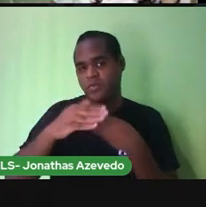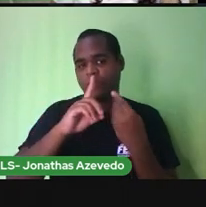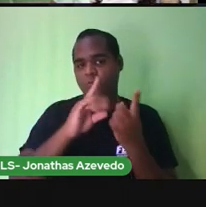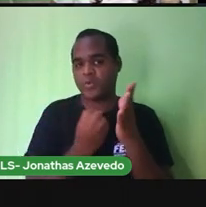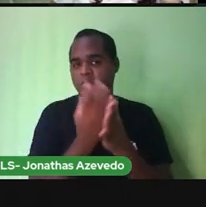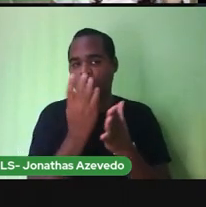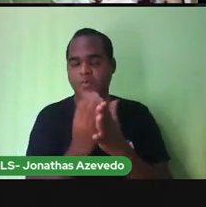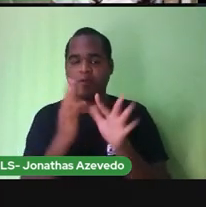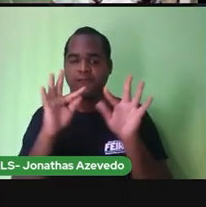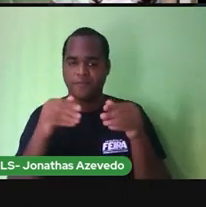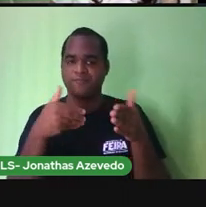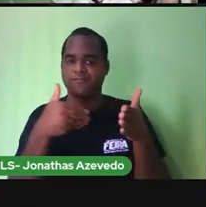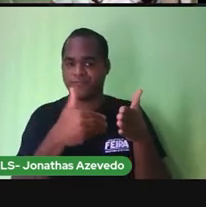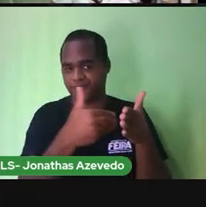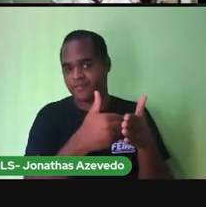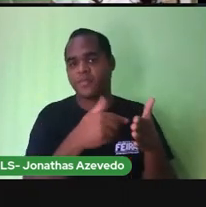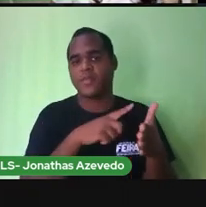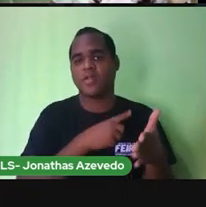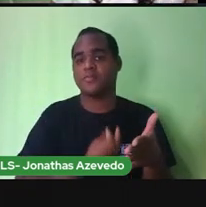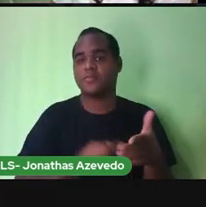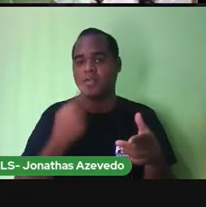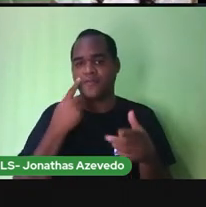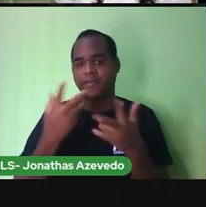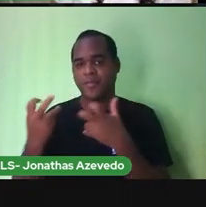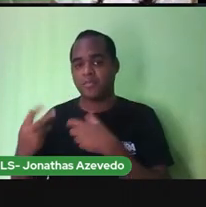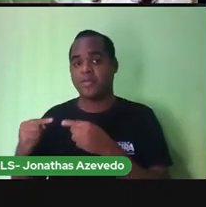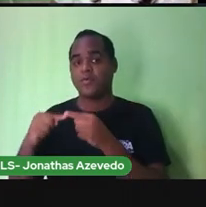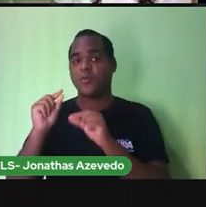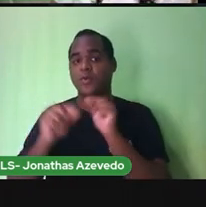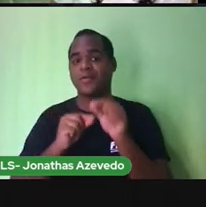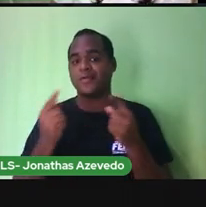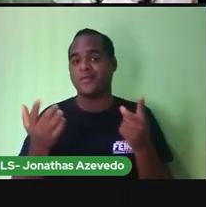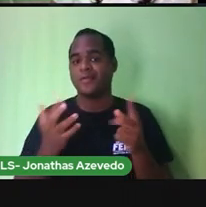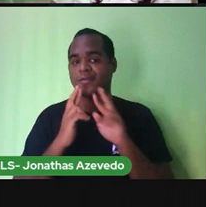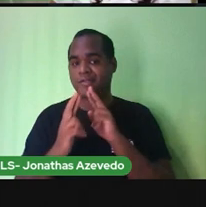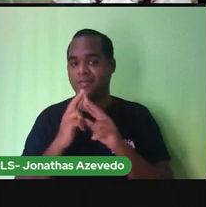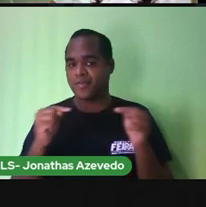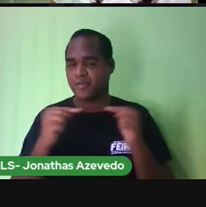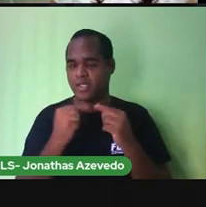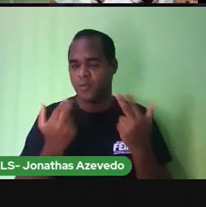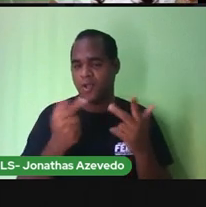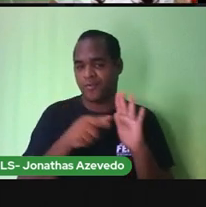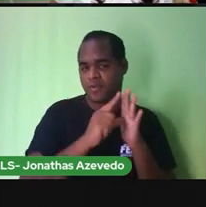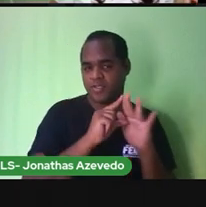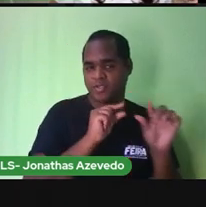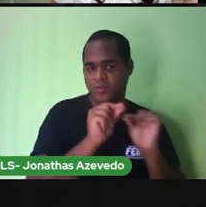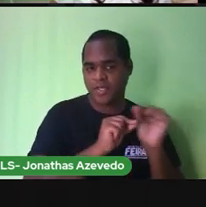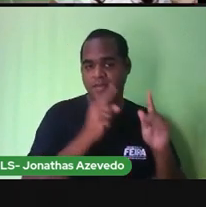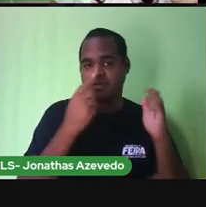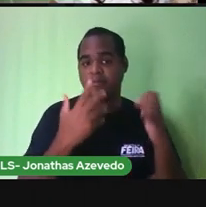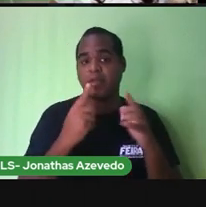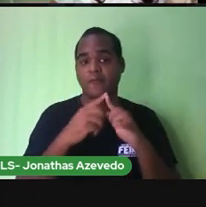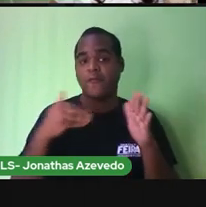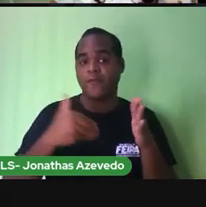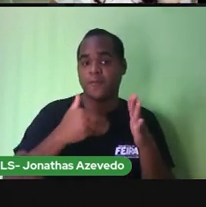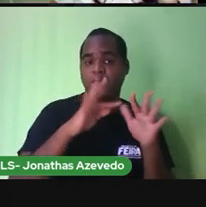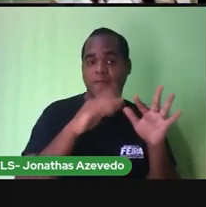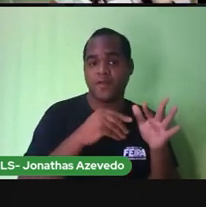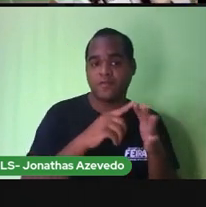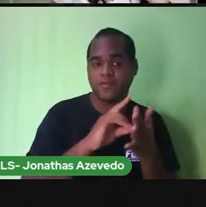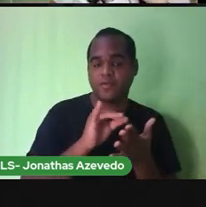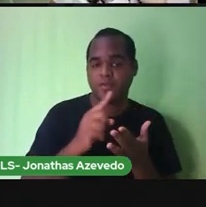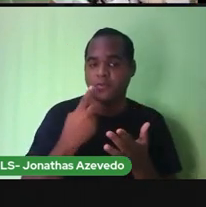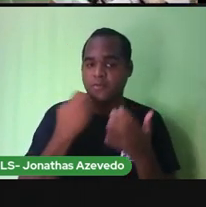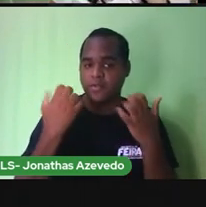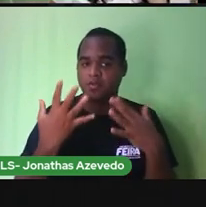fabricação e validade você vai observar é como essa atividade que a gente acabou de fazer o prazo de validade e fabricação está